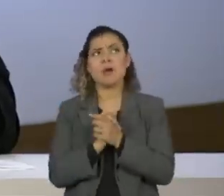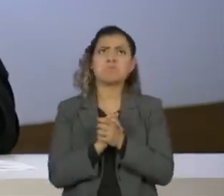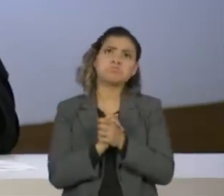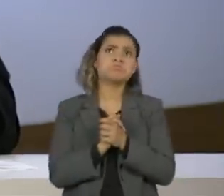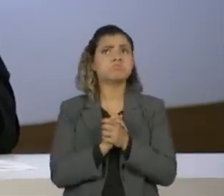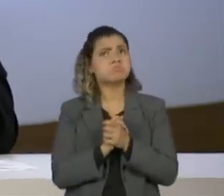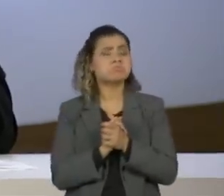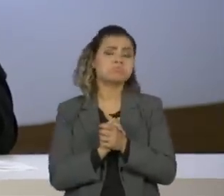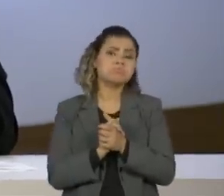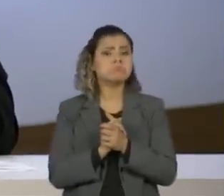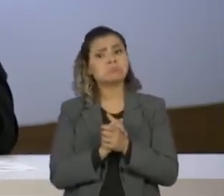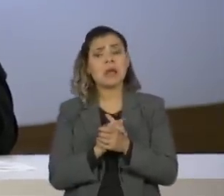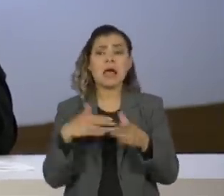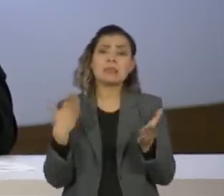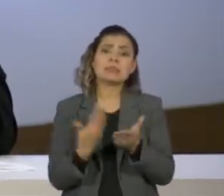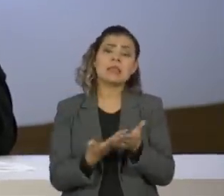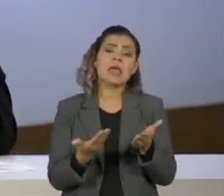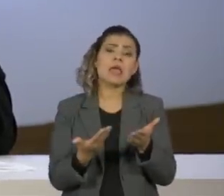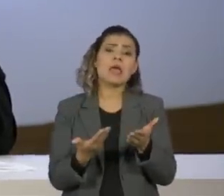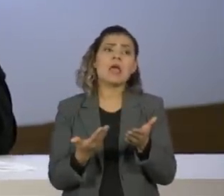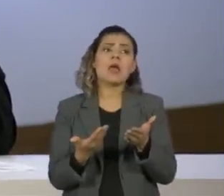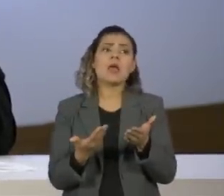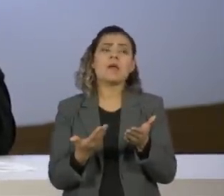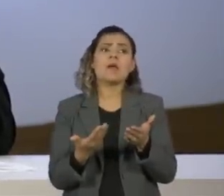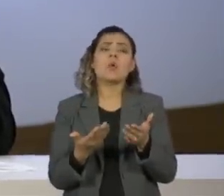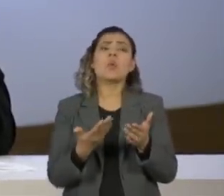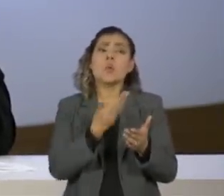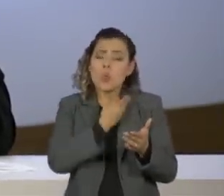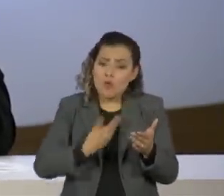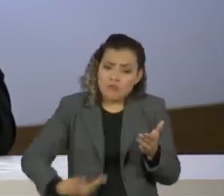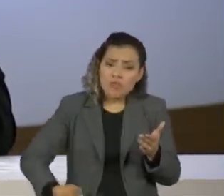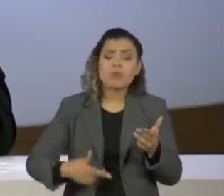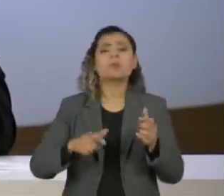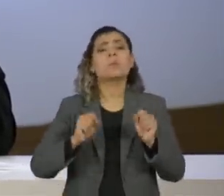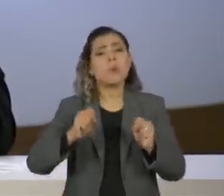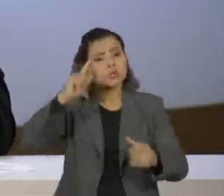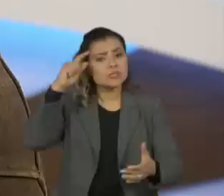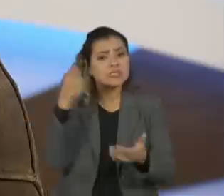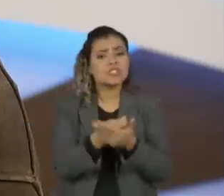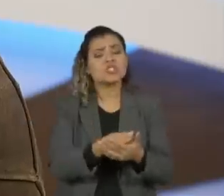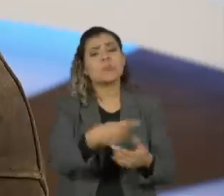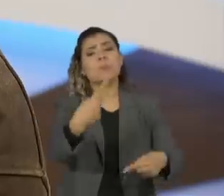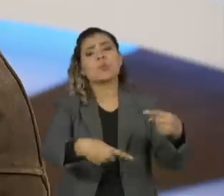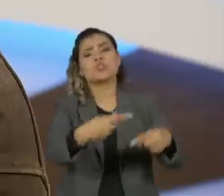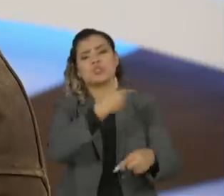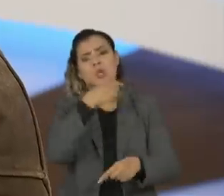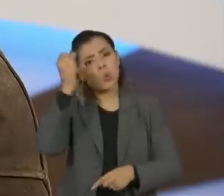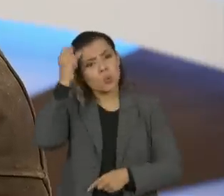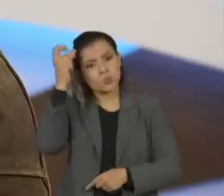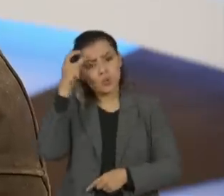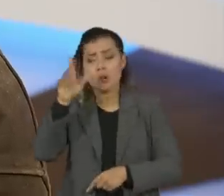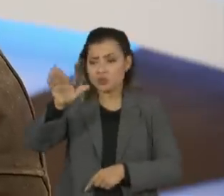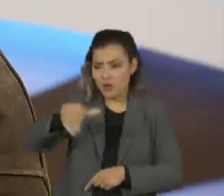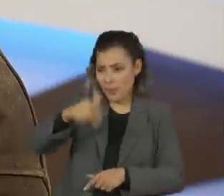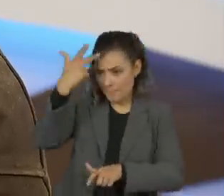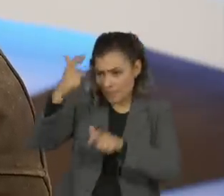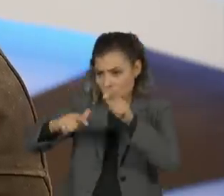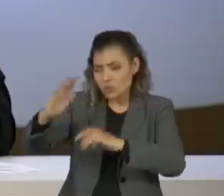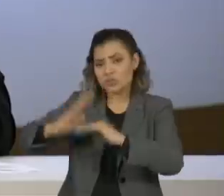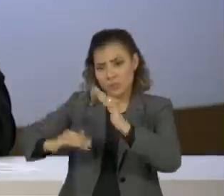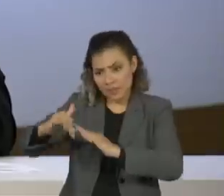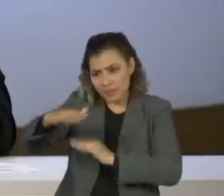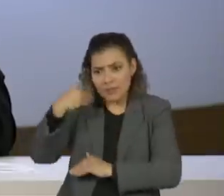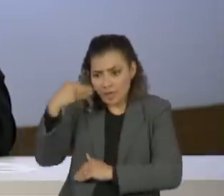acha que até onde o Estado tem que ir ao definir uma política cultural? Ele tem que atuar só na formação, ele tem que criar